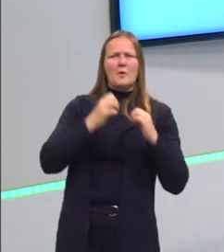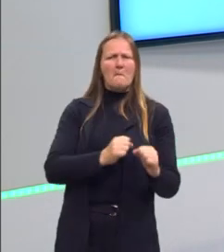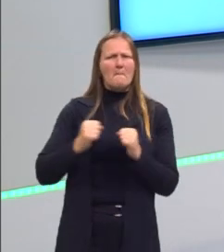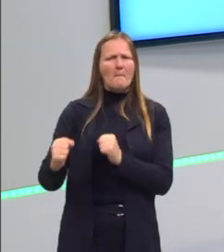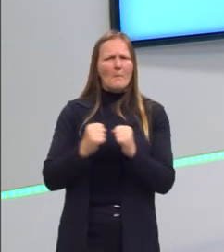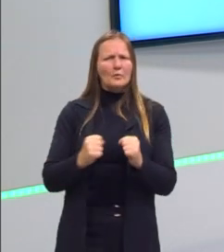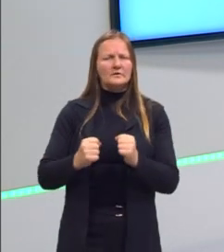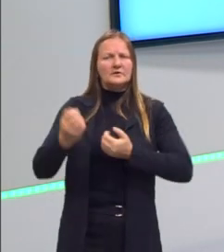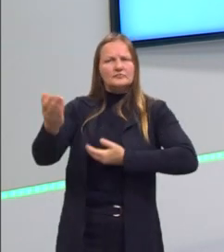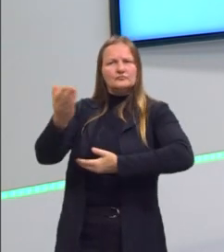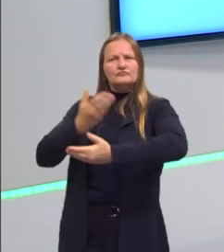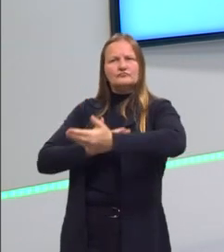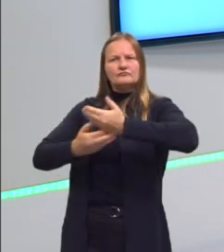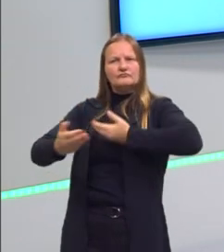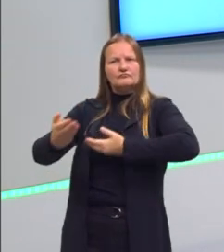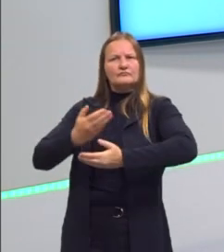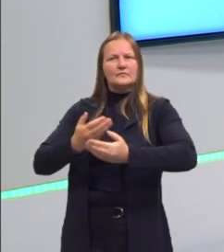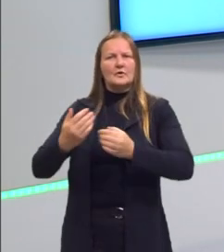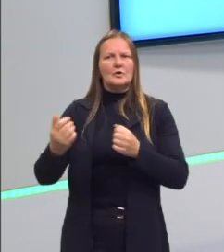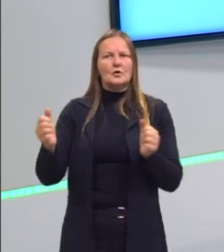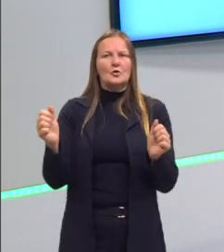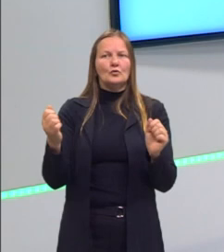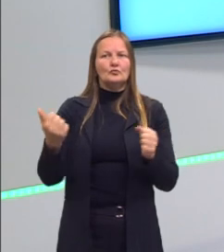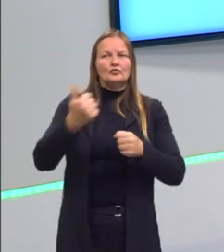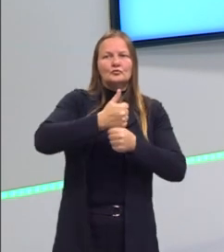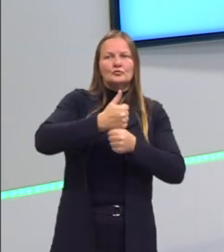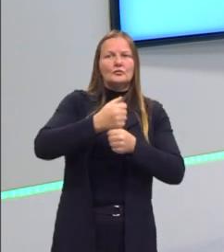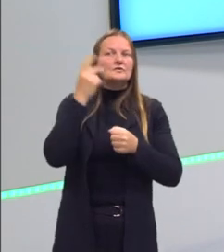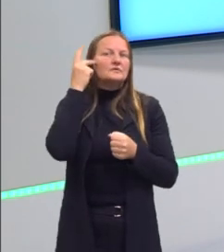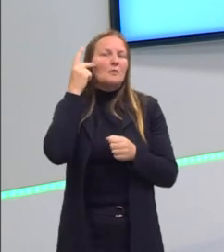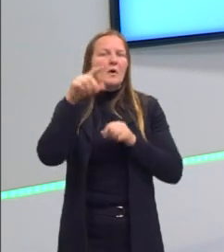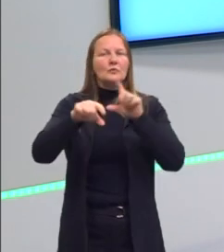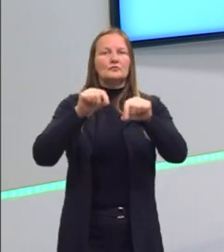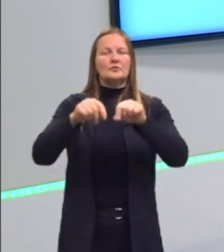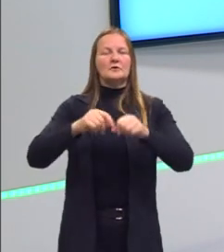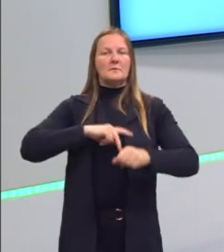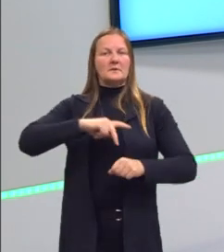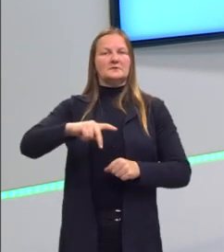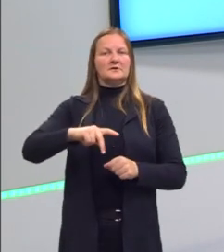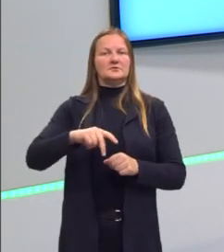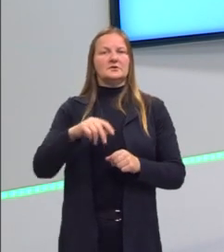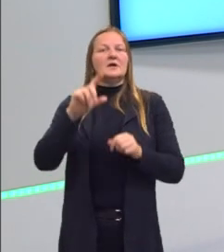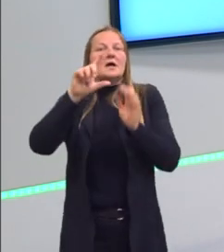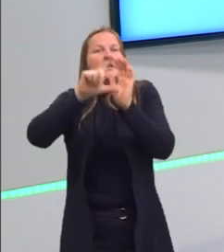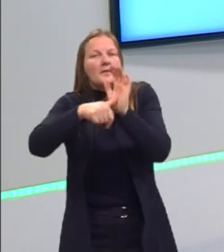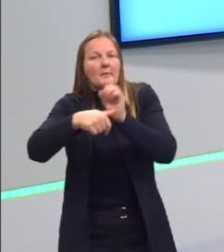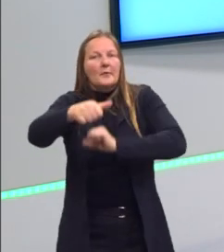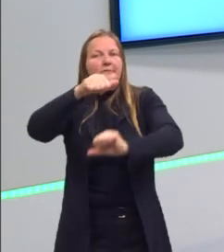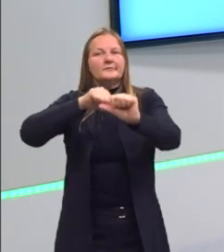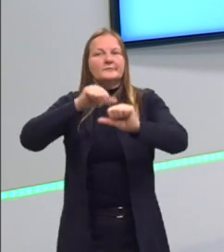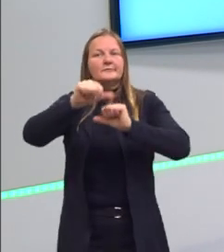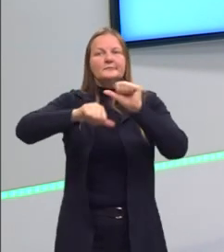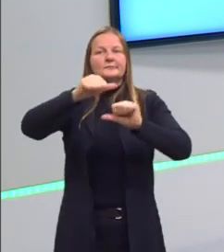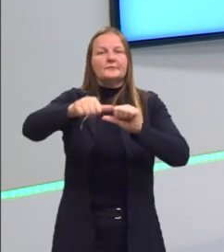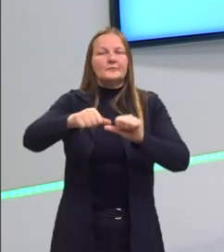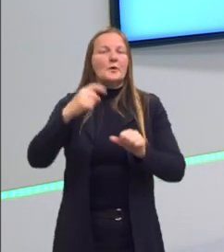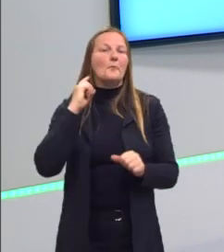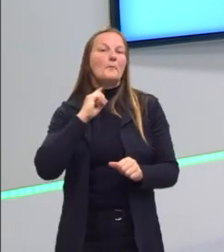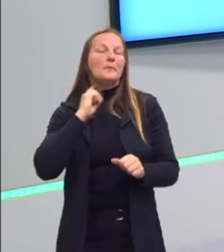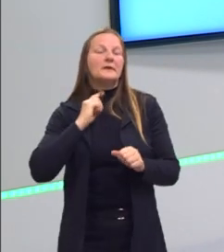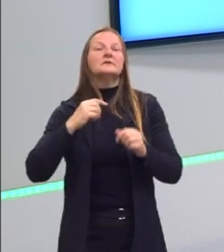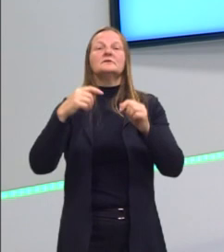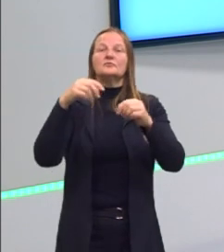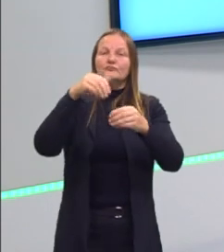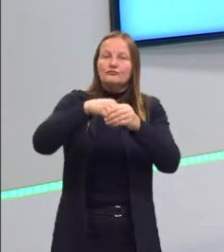eles se alternavam no poder. Ora, São Paulo escolhia quem ia ser o próximo presidente. Na eleição seguinte, Minas Gerais